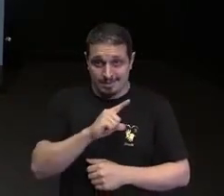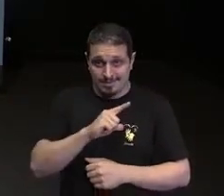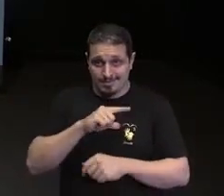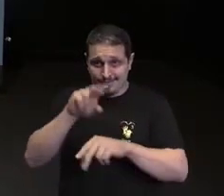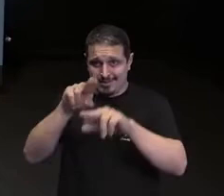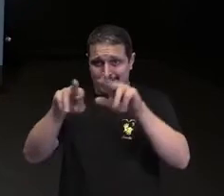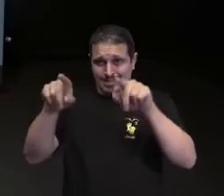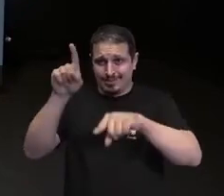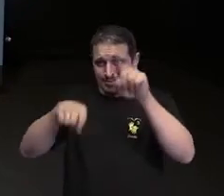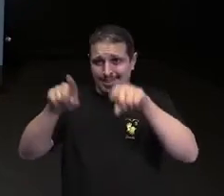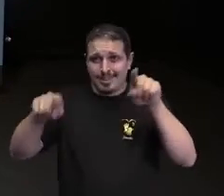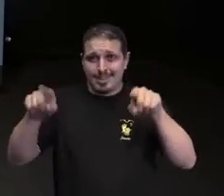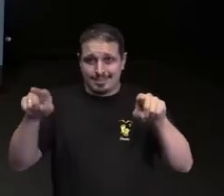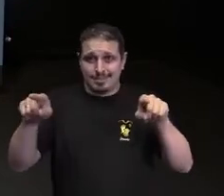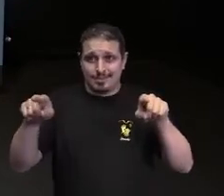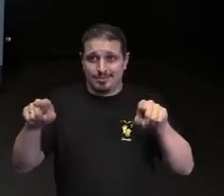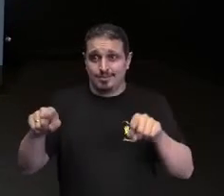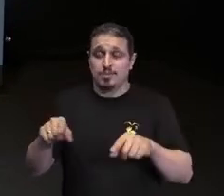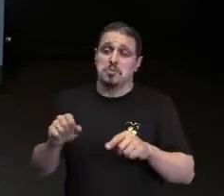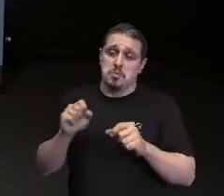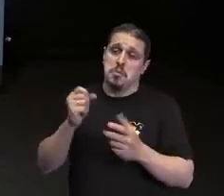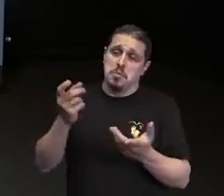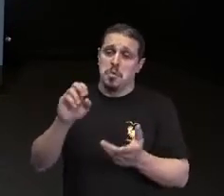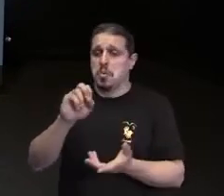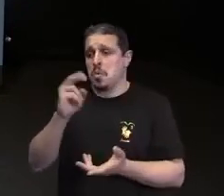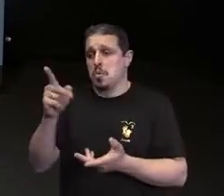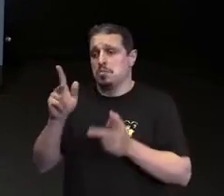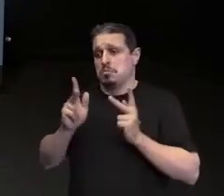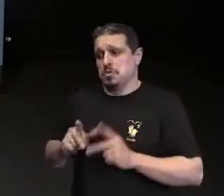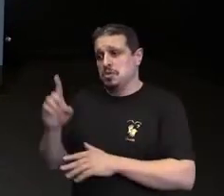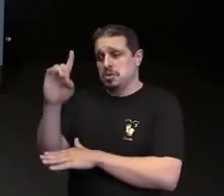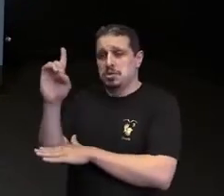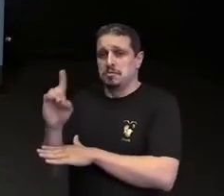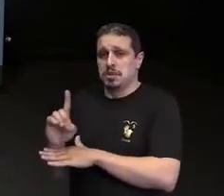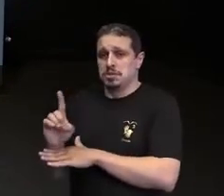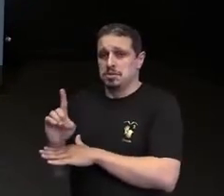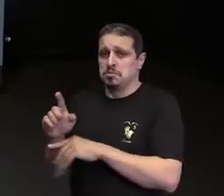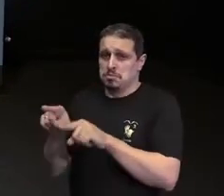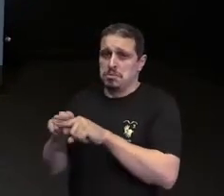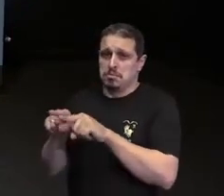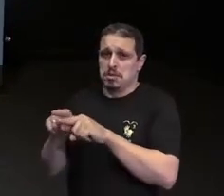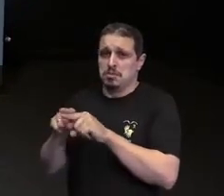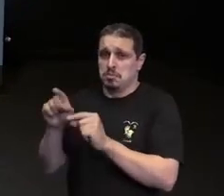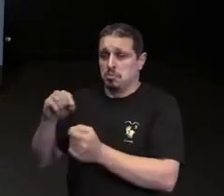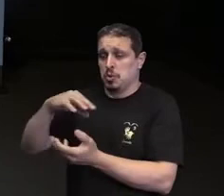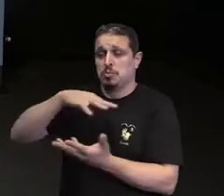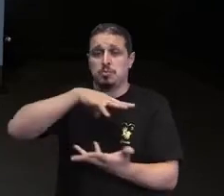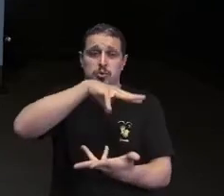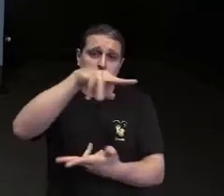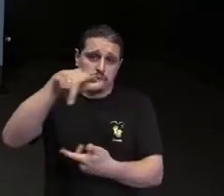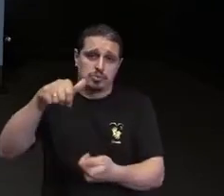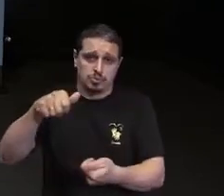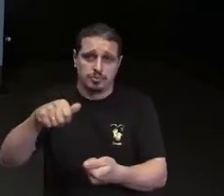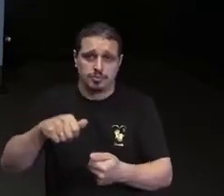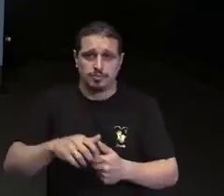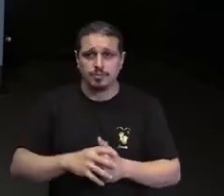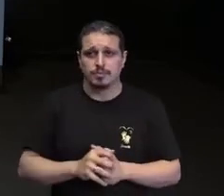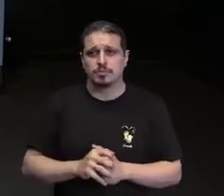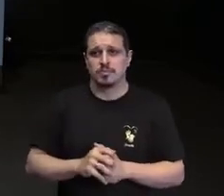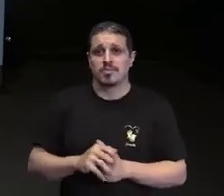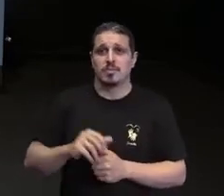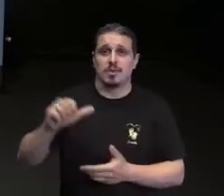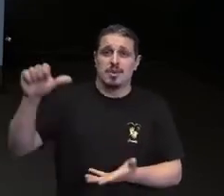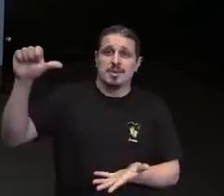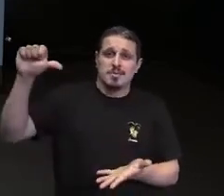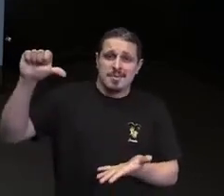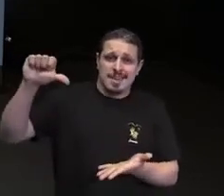diversa, essa pessoa com deficiência, ela ainda tem em todo o mundo piores perspectivas de saúde, níveis